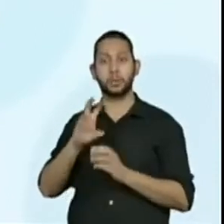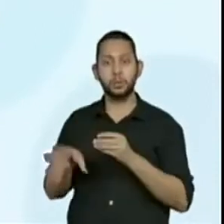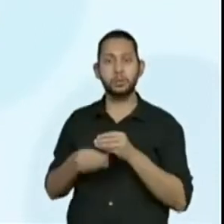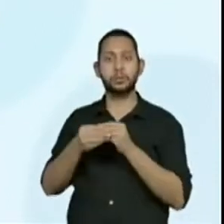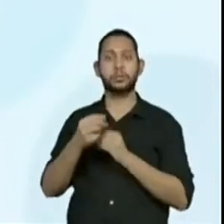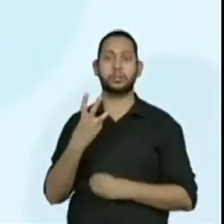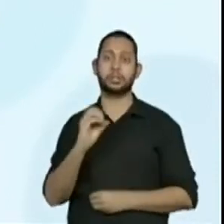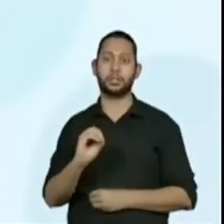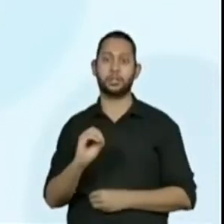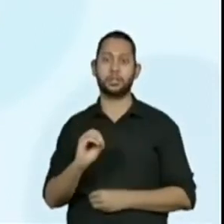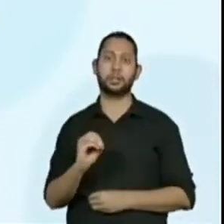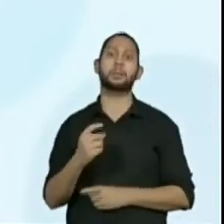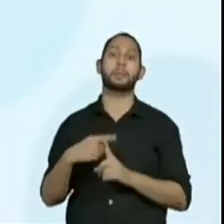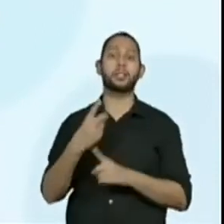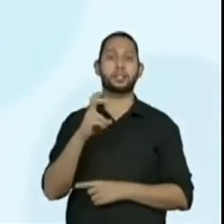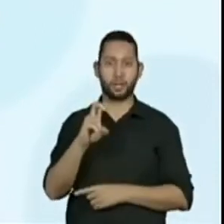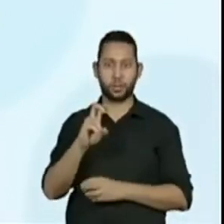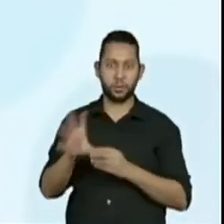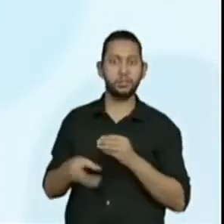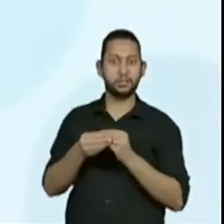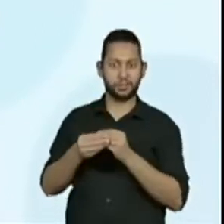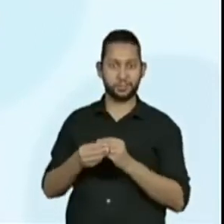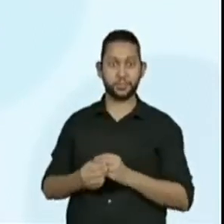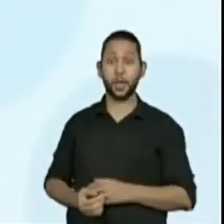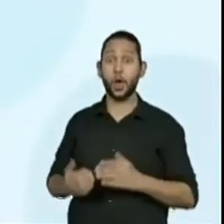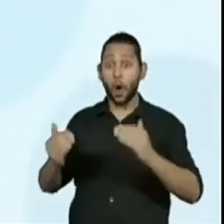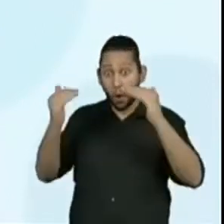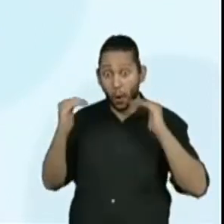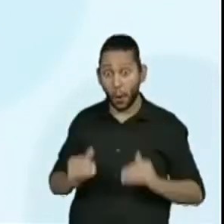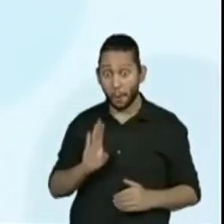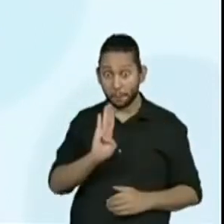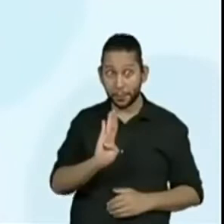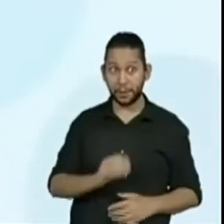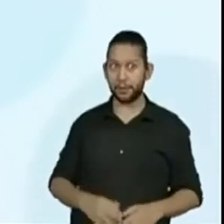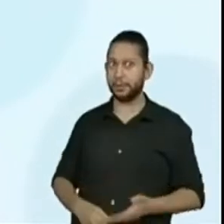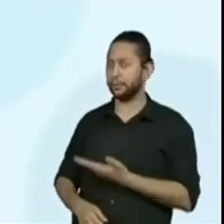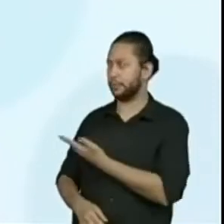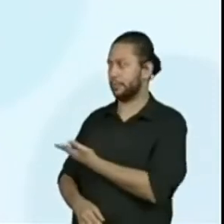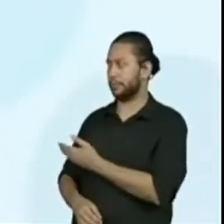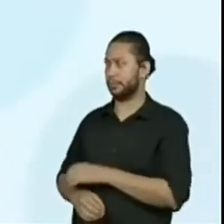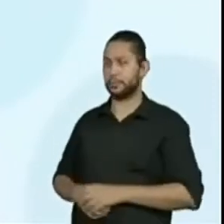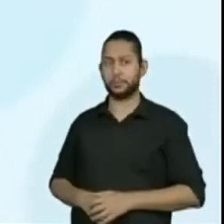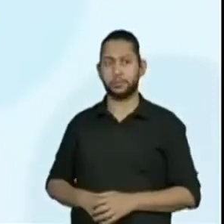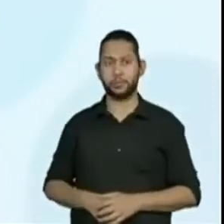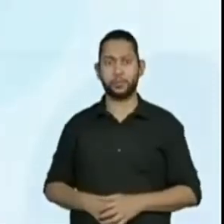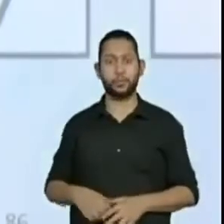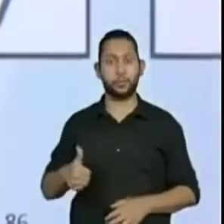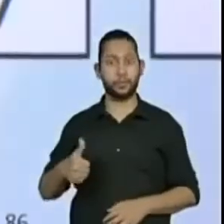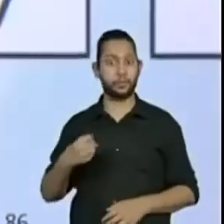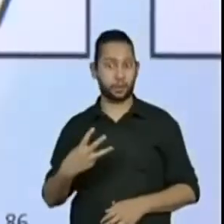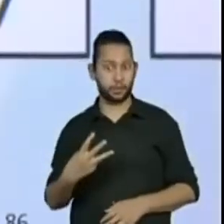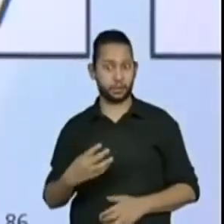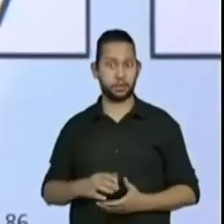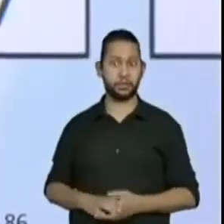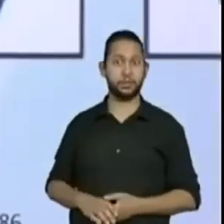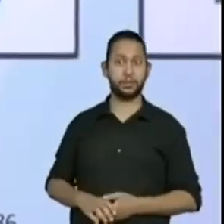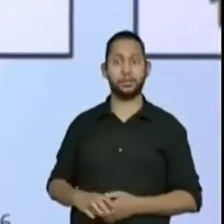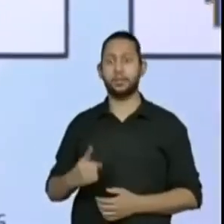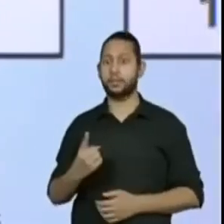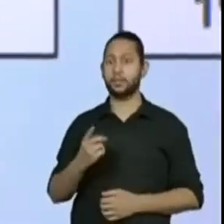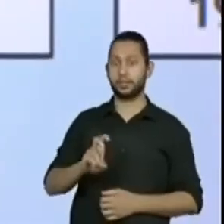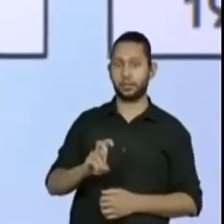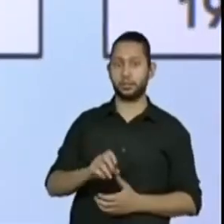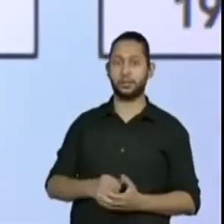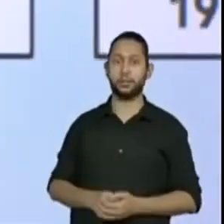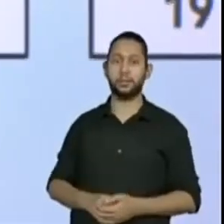Agora que a gente tem 13, 15, 17,